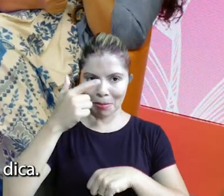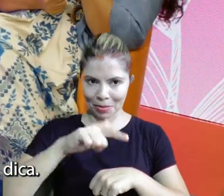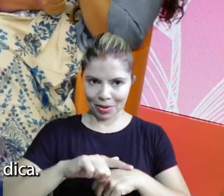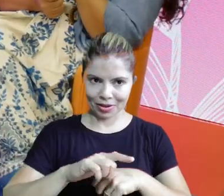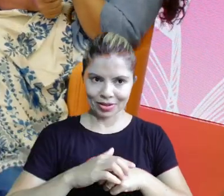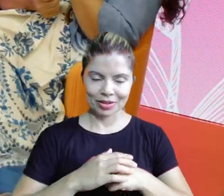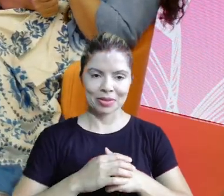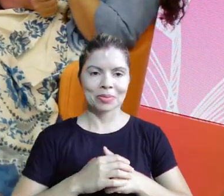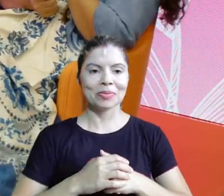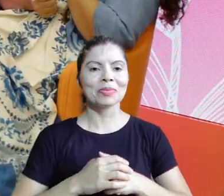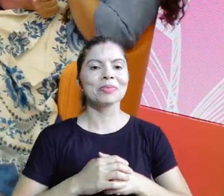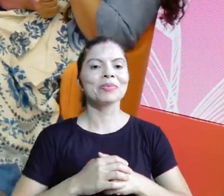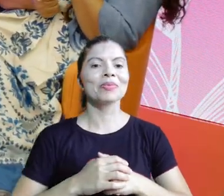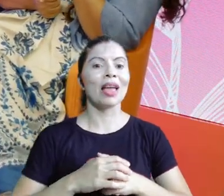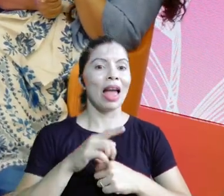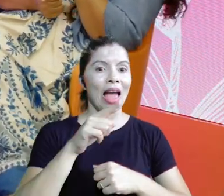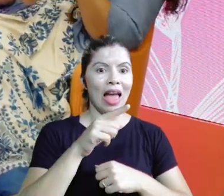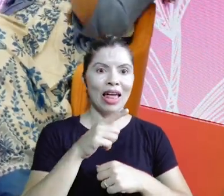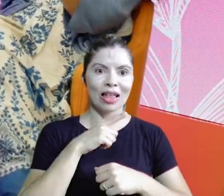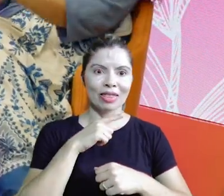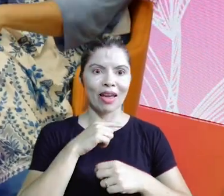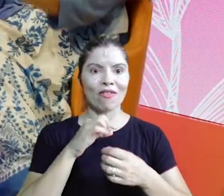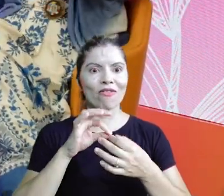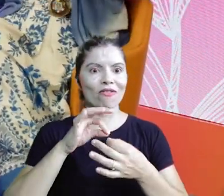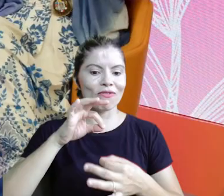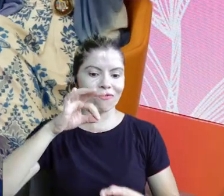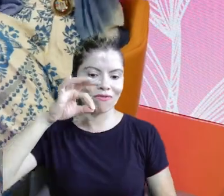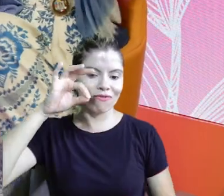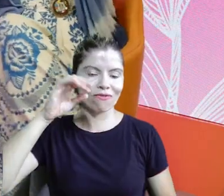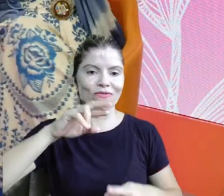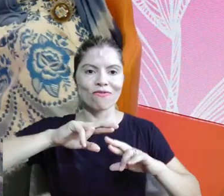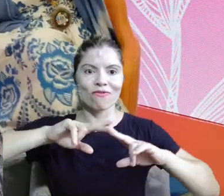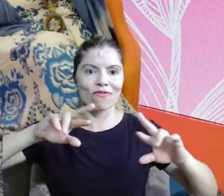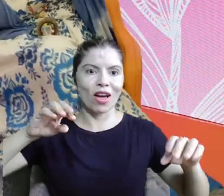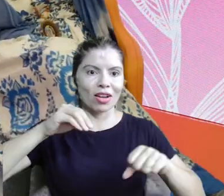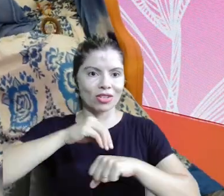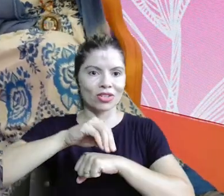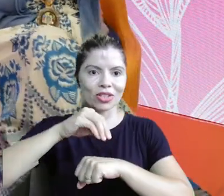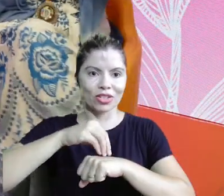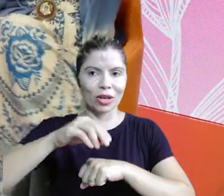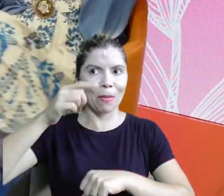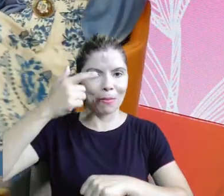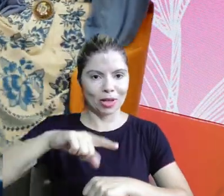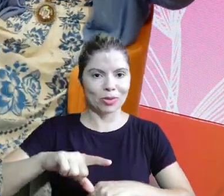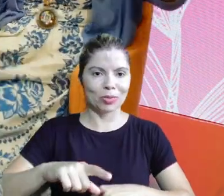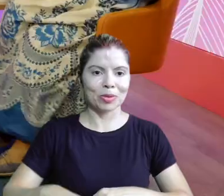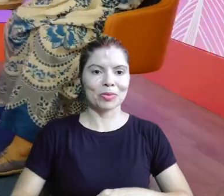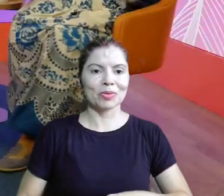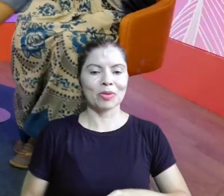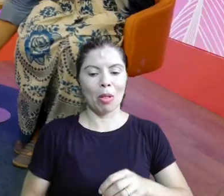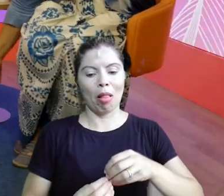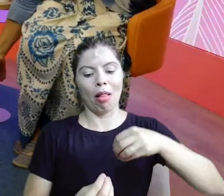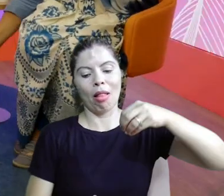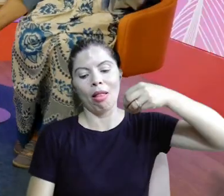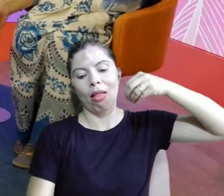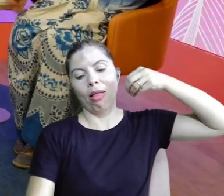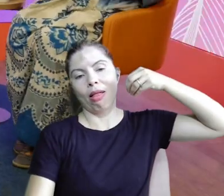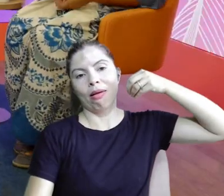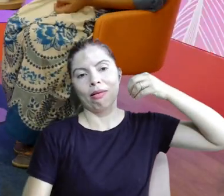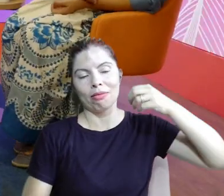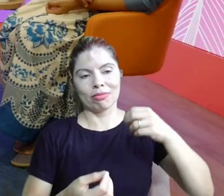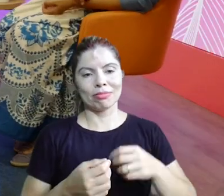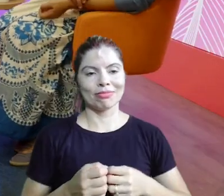uma dica da décima primeira ela tira o papel agora é o maneiro o pegaminho o